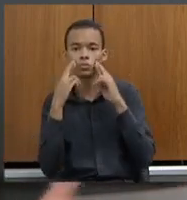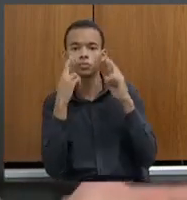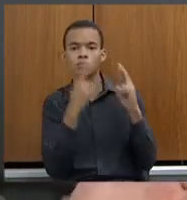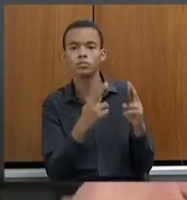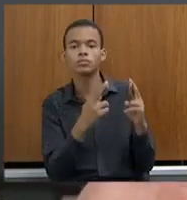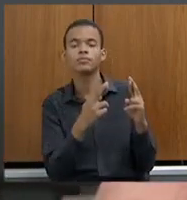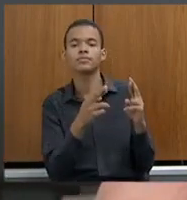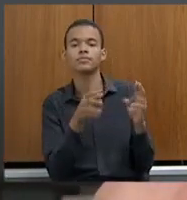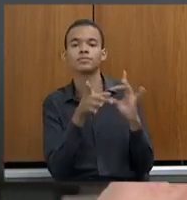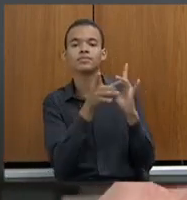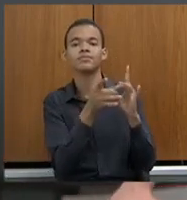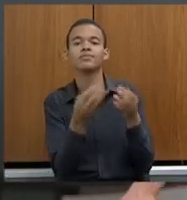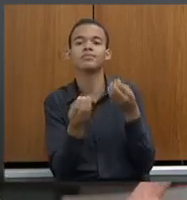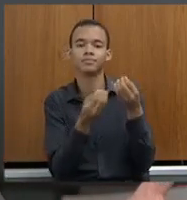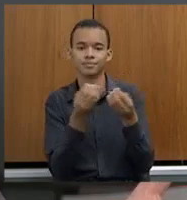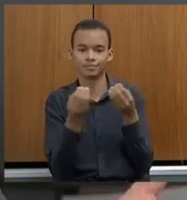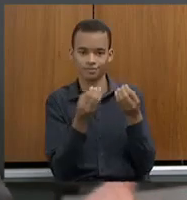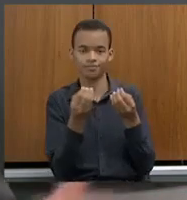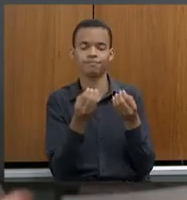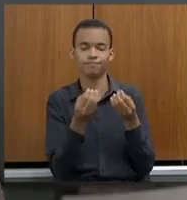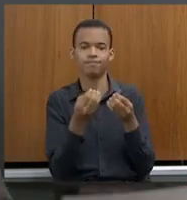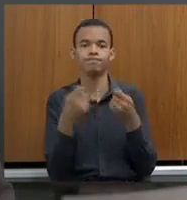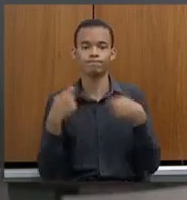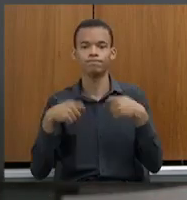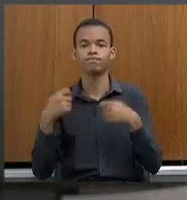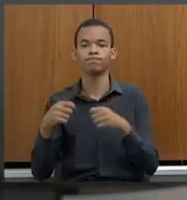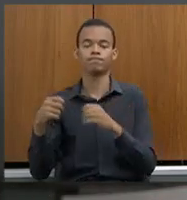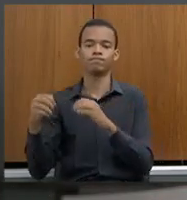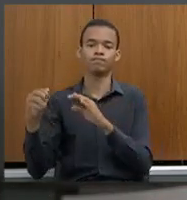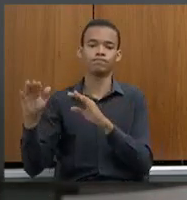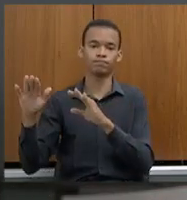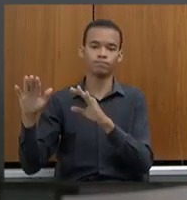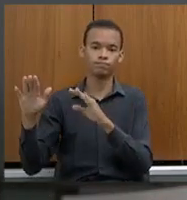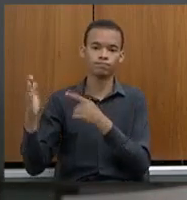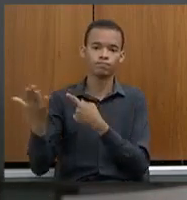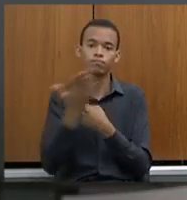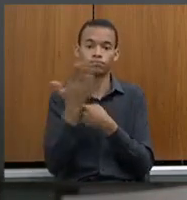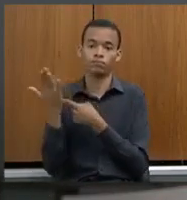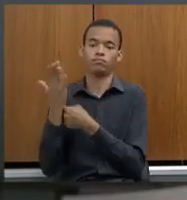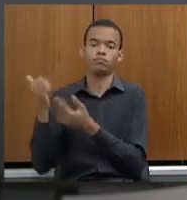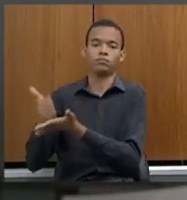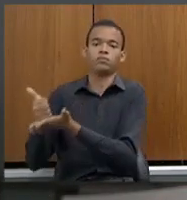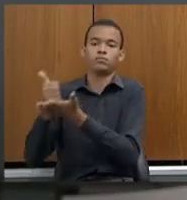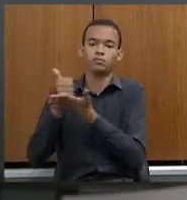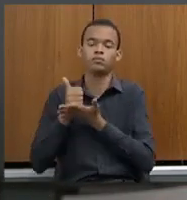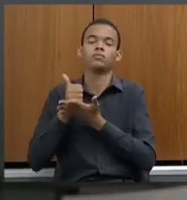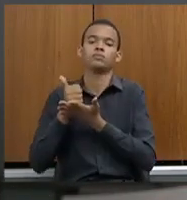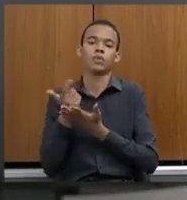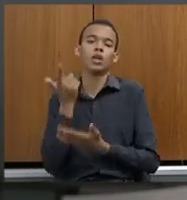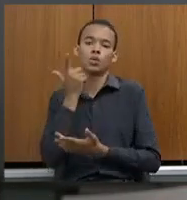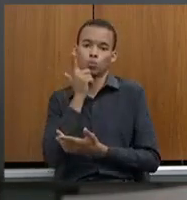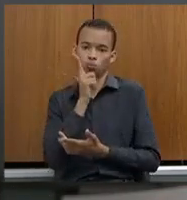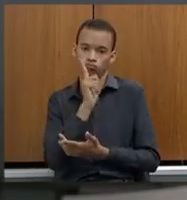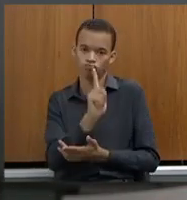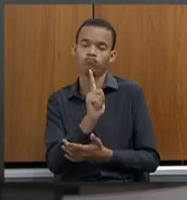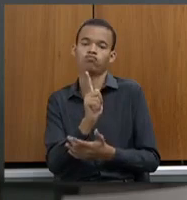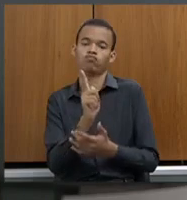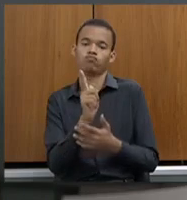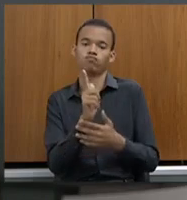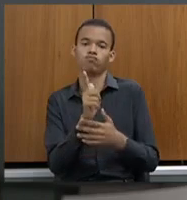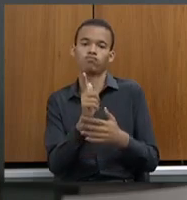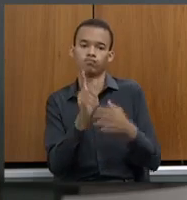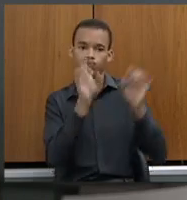agora eu tenho tranquilidade para poder fazê-lo. Porque também não adianta a gente cobrar do servidor que está na ponta da linha e não ter.